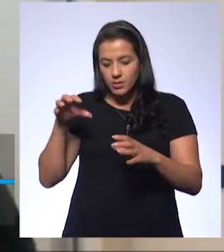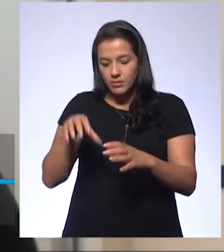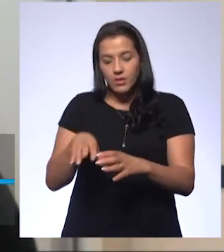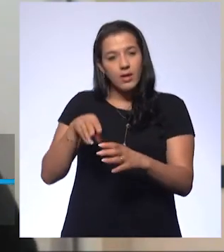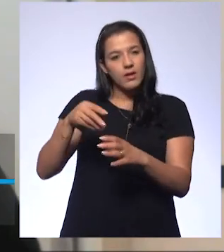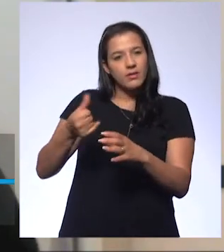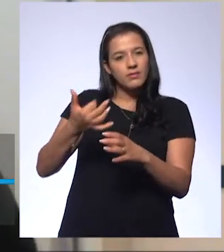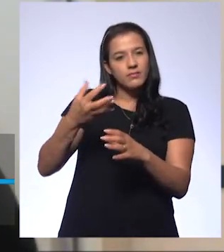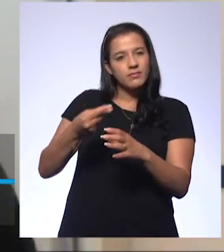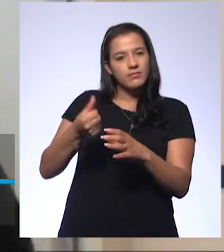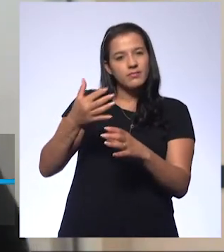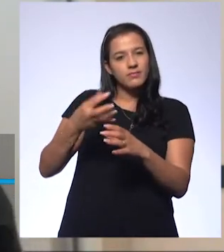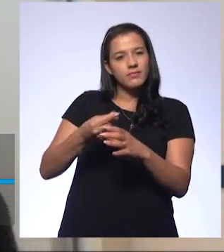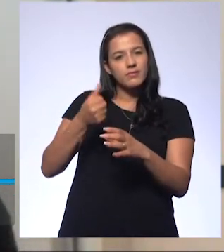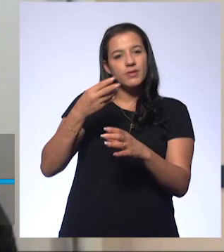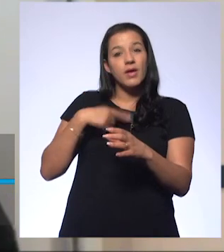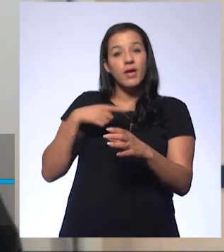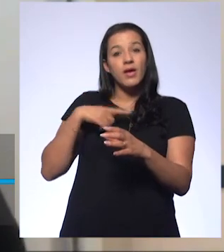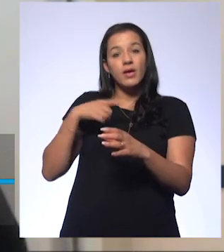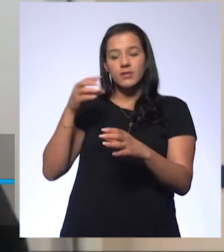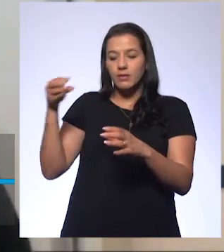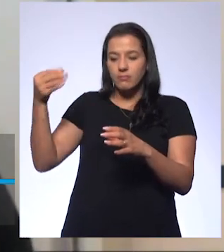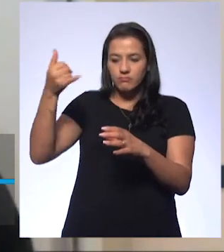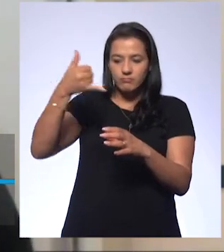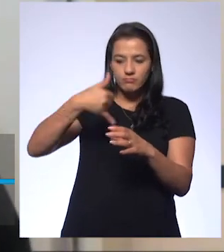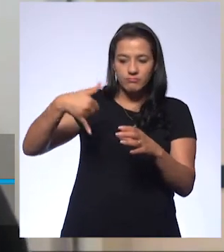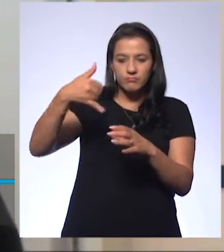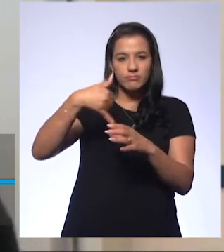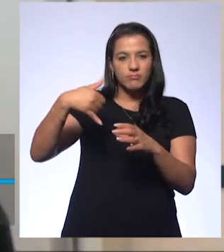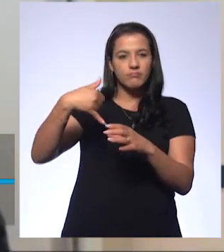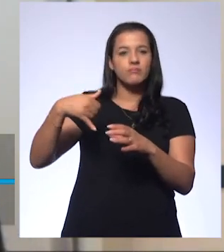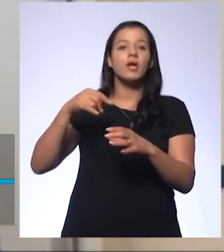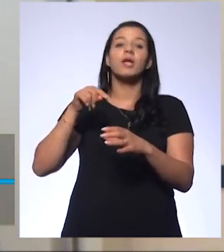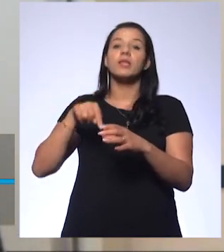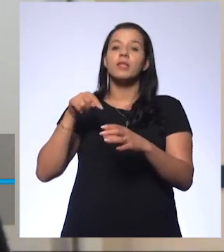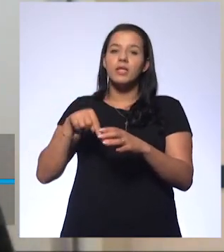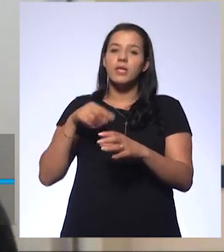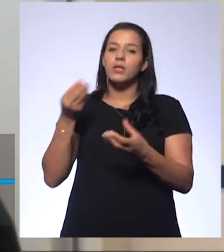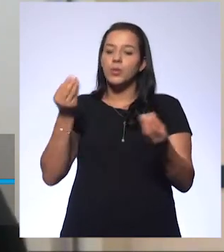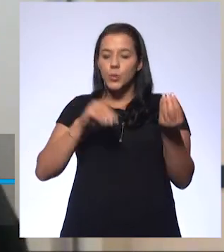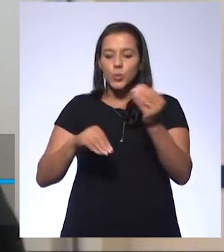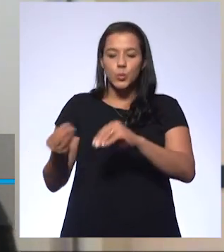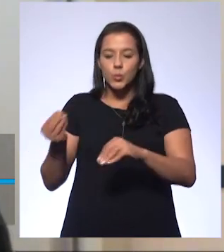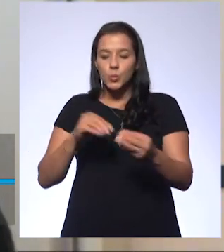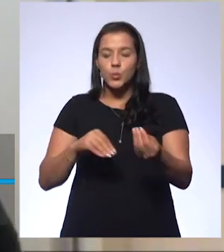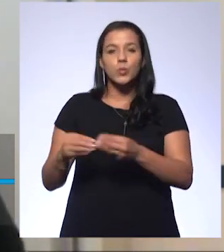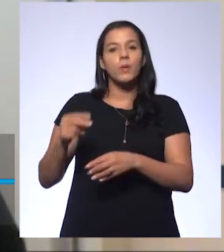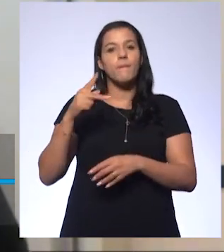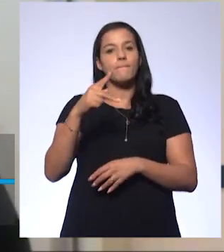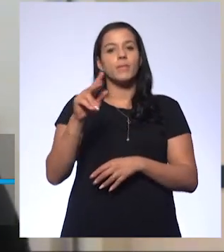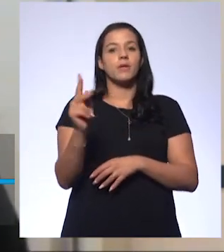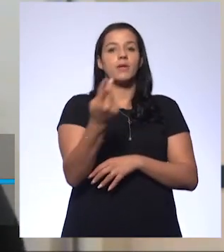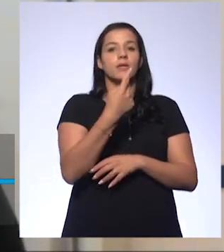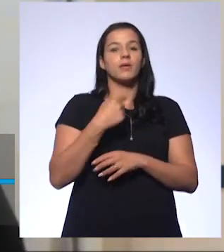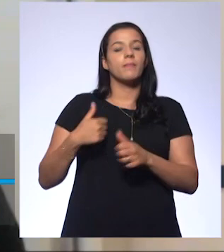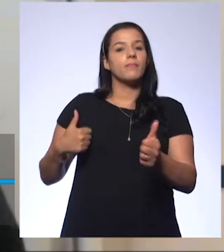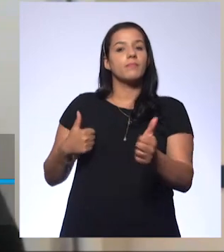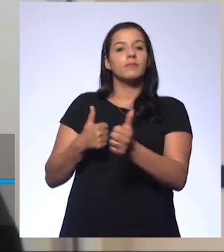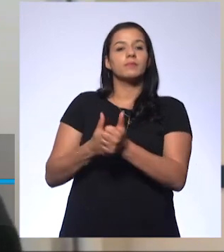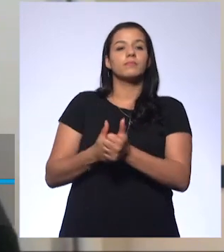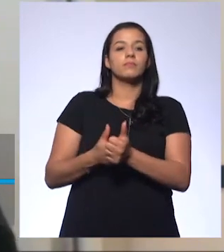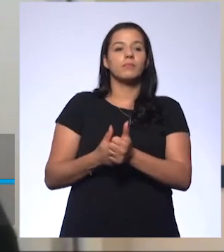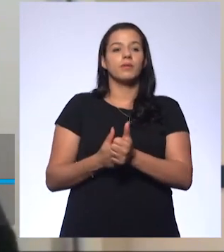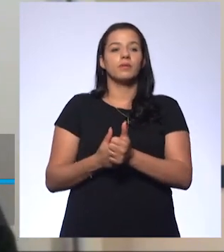então ele já coloca, de acordo com o que você vai plantar, ele coloca materiais que vão deixar o pH mais próximo